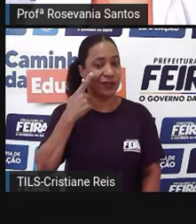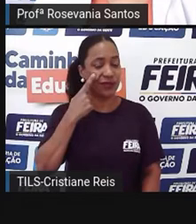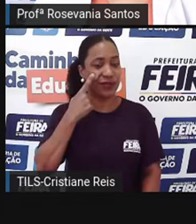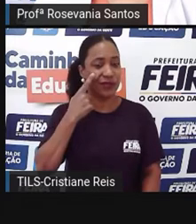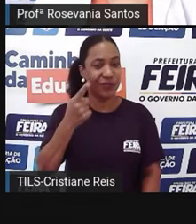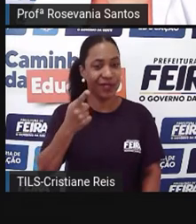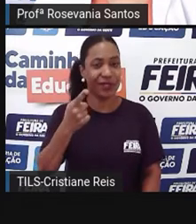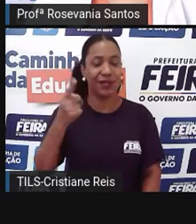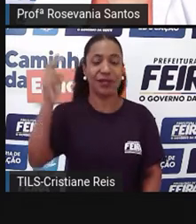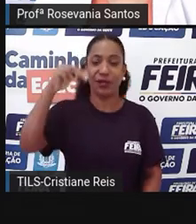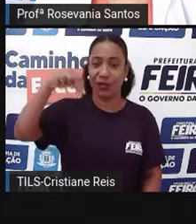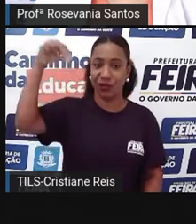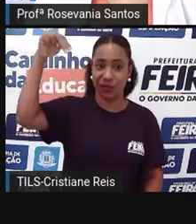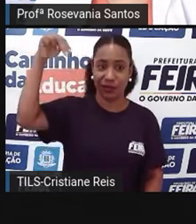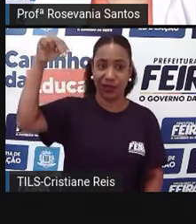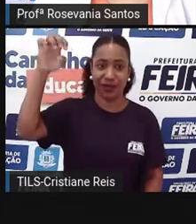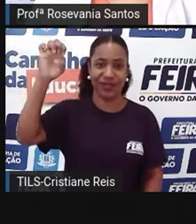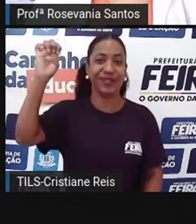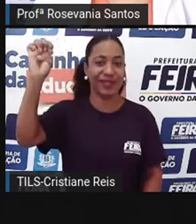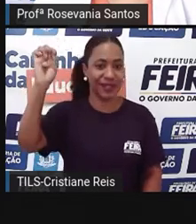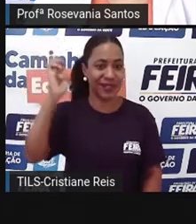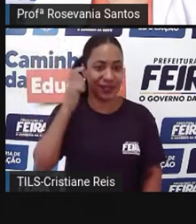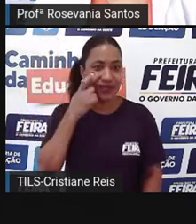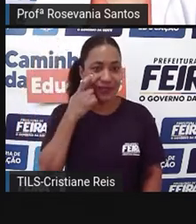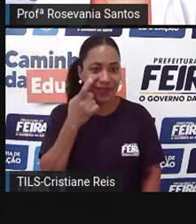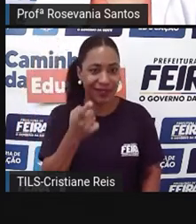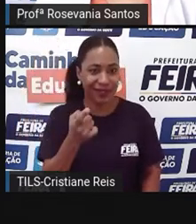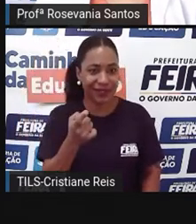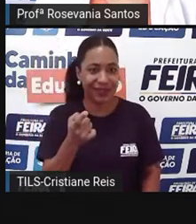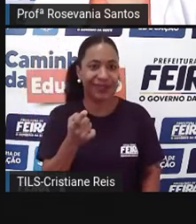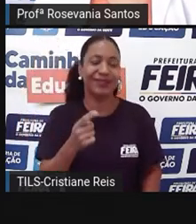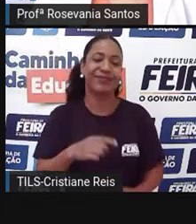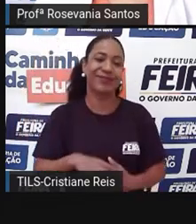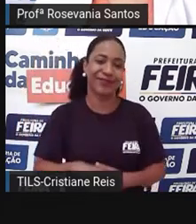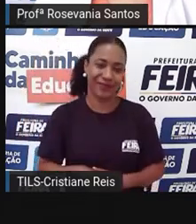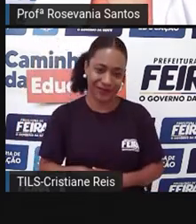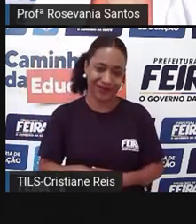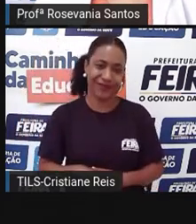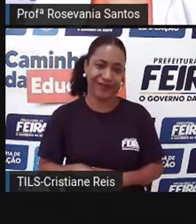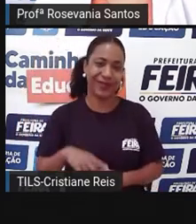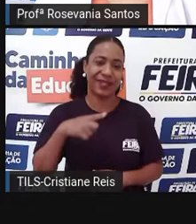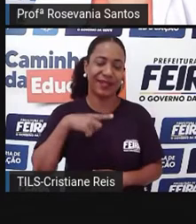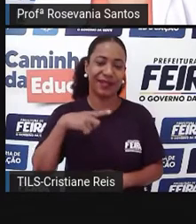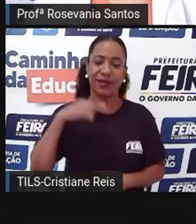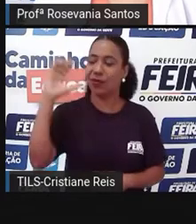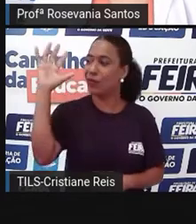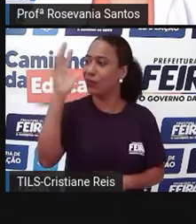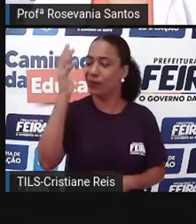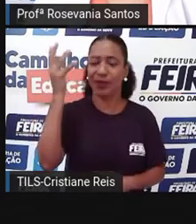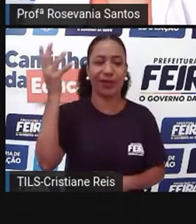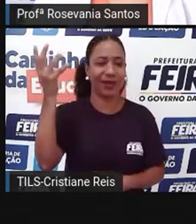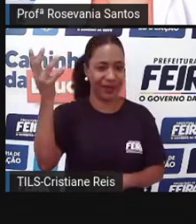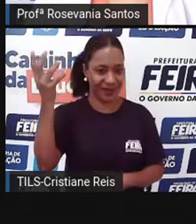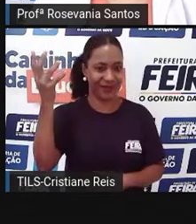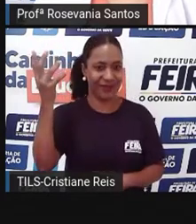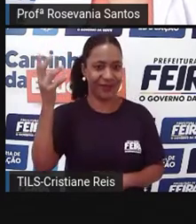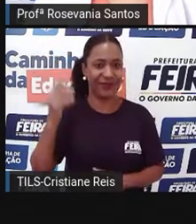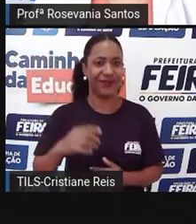norte de Minas Gerais, olha porque ele entrou, justamente por conta da questão do clima semiárido. Então,